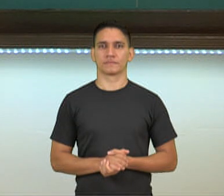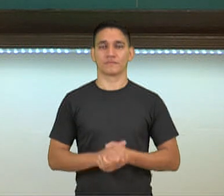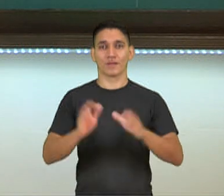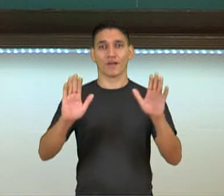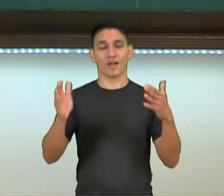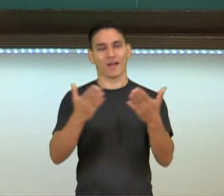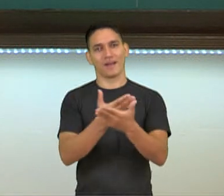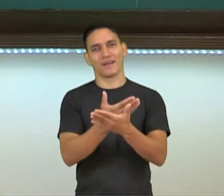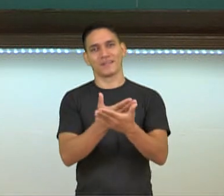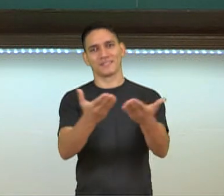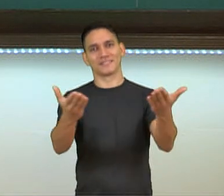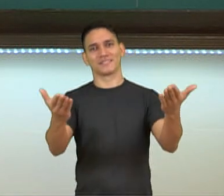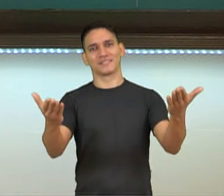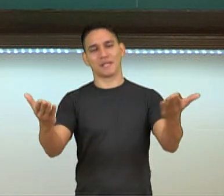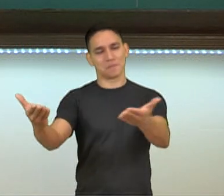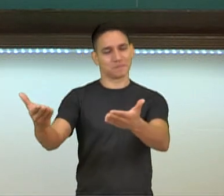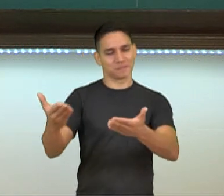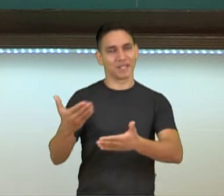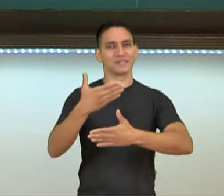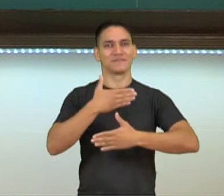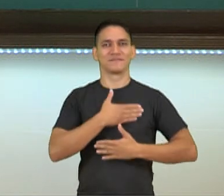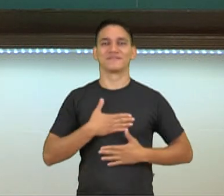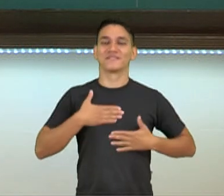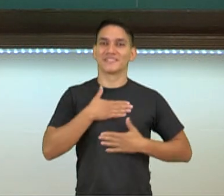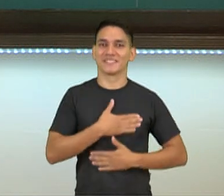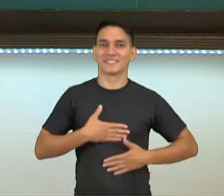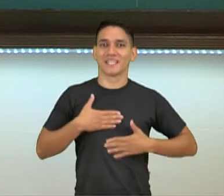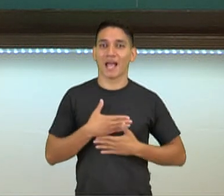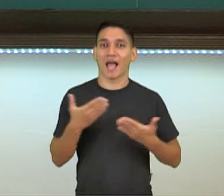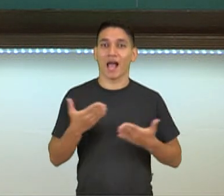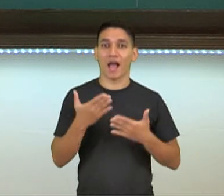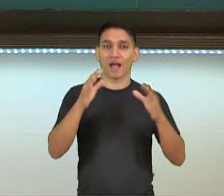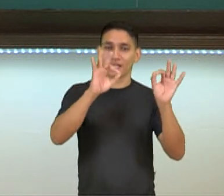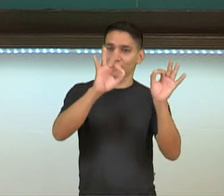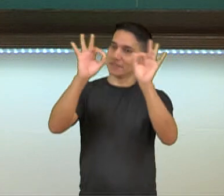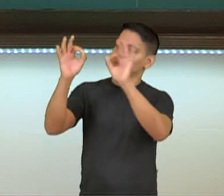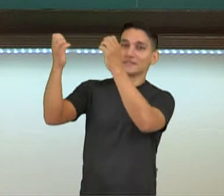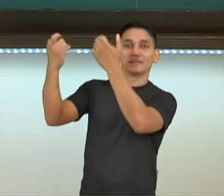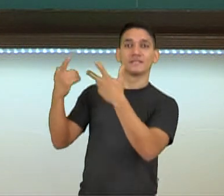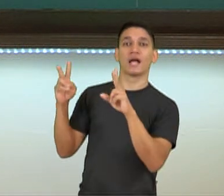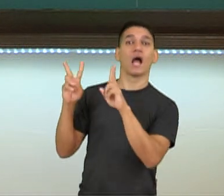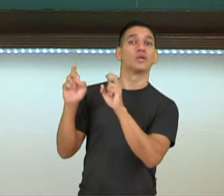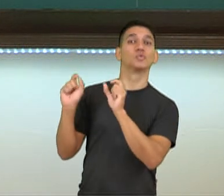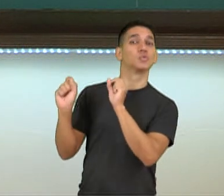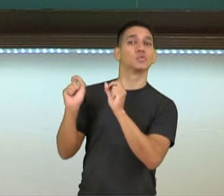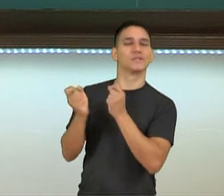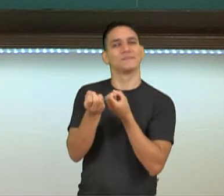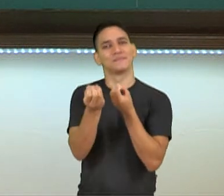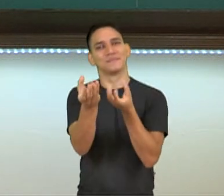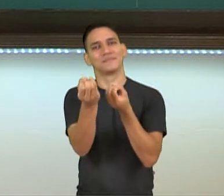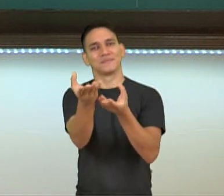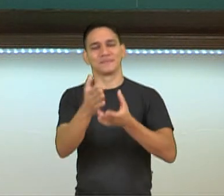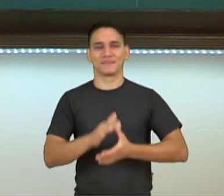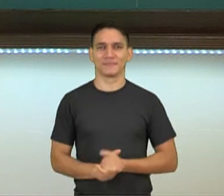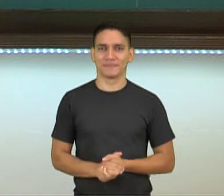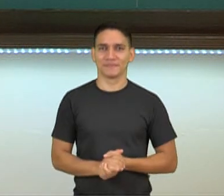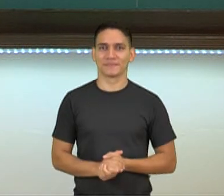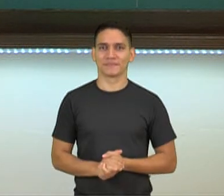Olá, seja bem-vindo ou bem-vinda nesse vídeo que falaremos sobre notícia.